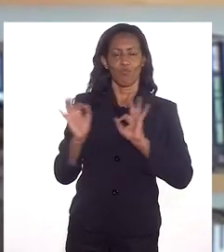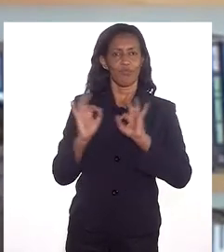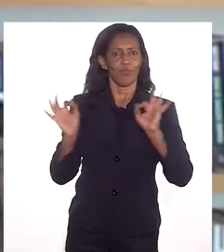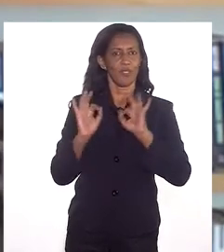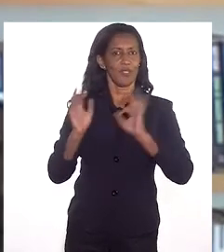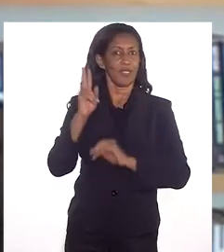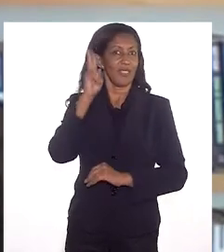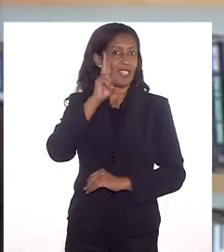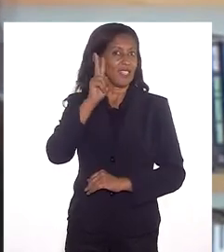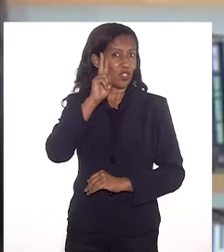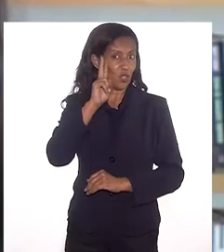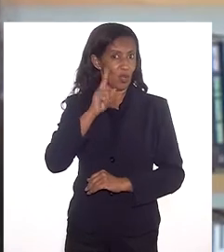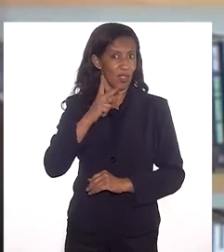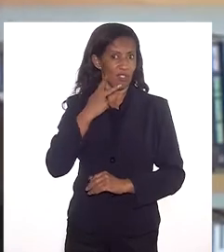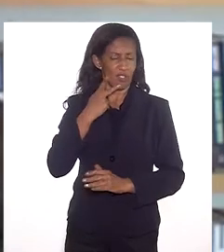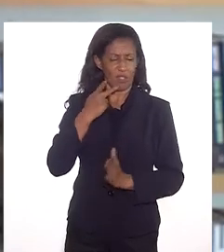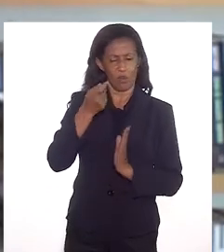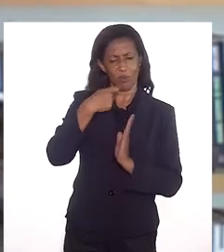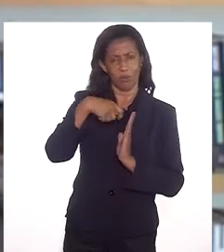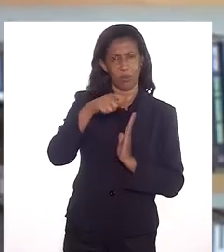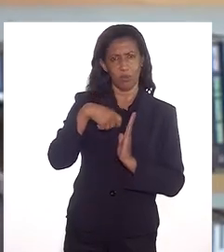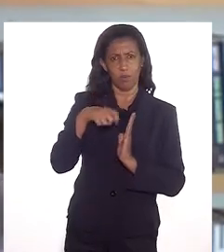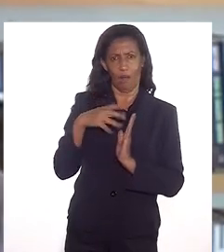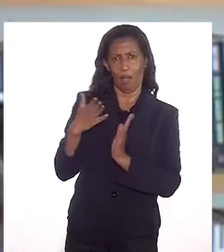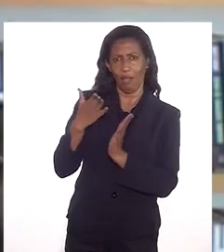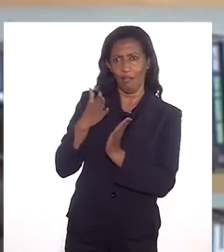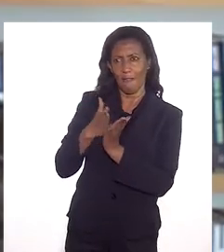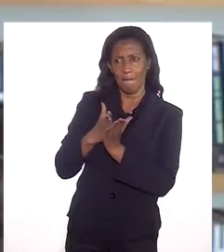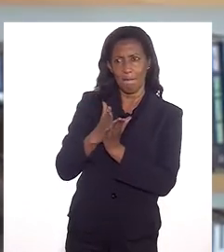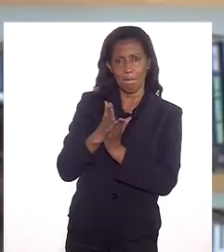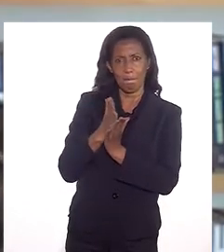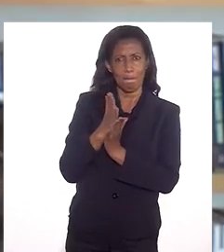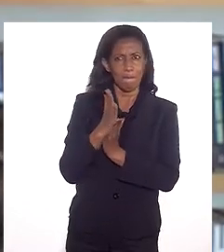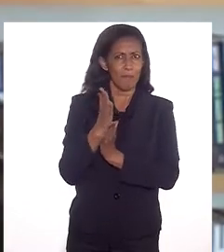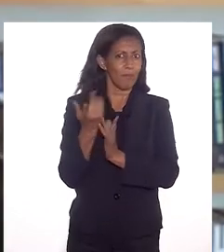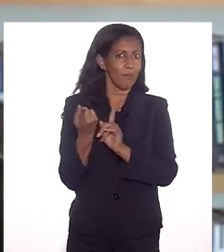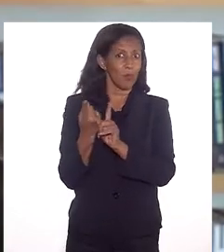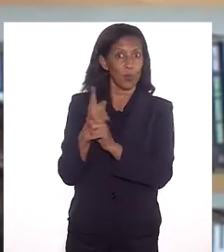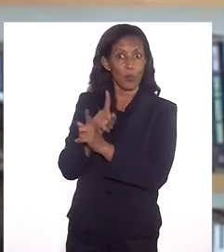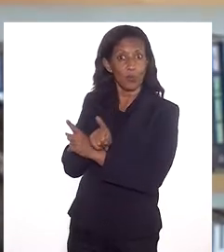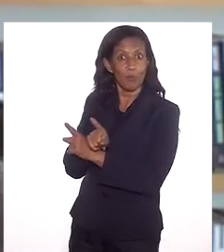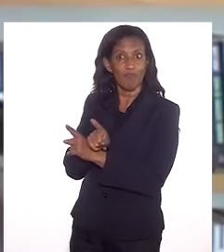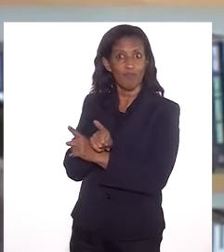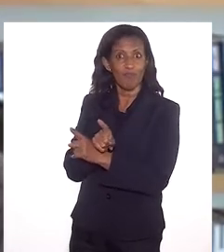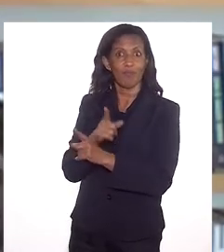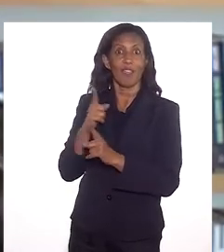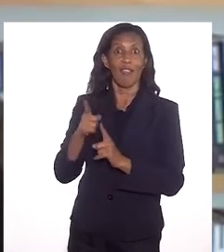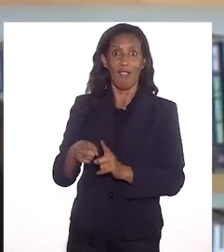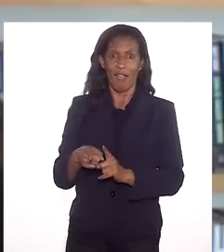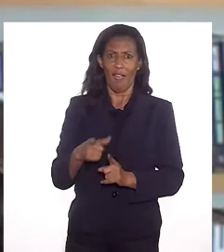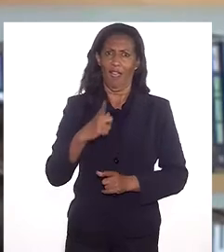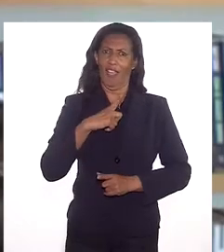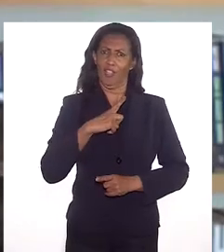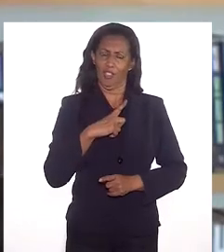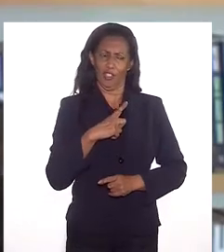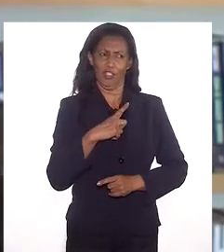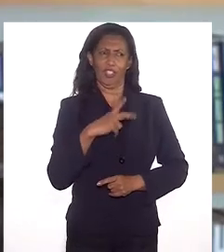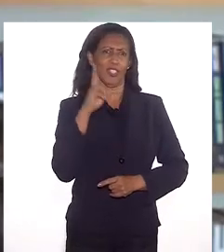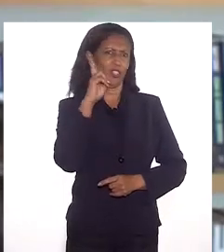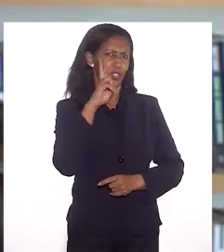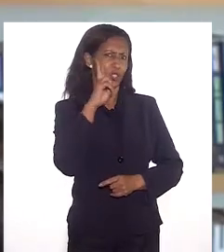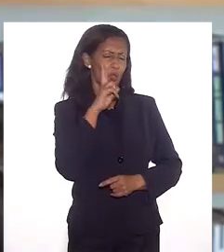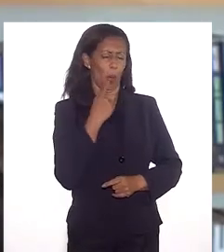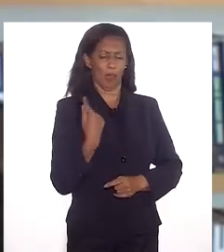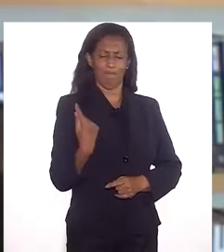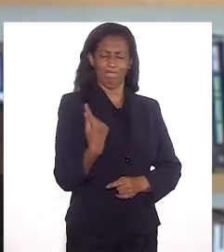as histórias que eu contava caminhavam exatamente para o caminho inverso, quer dizer, há histórias, sim, de melancolia,